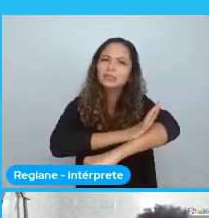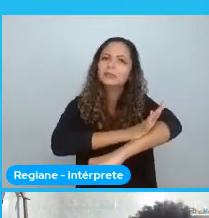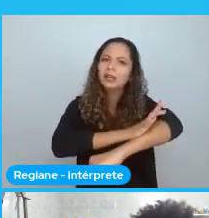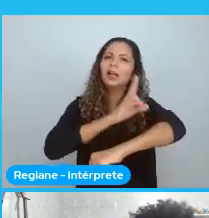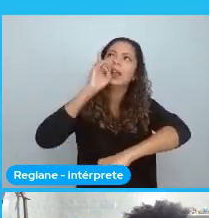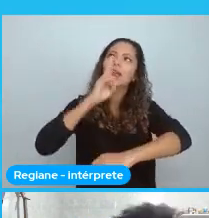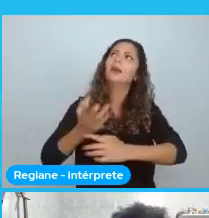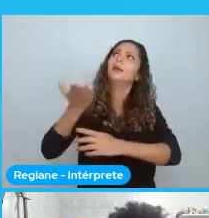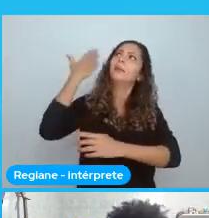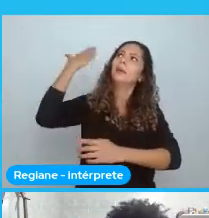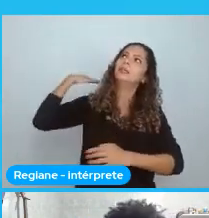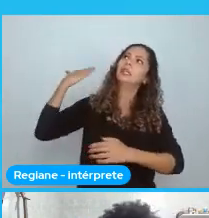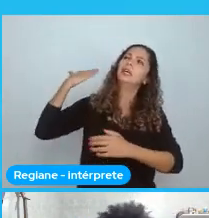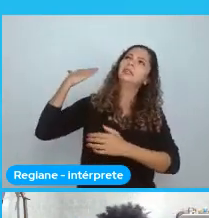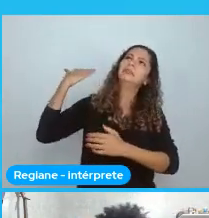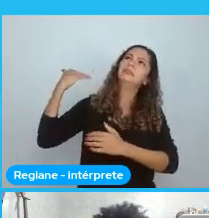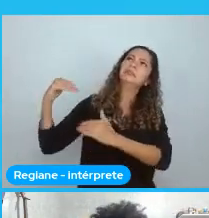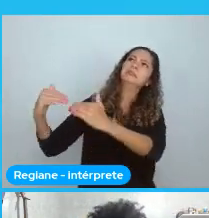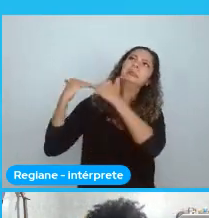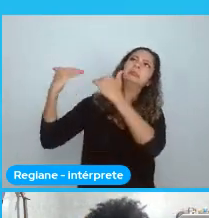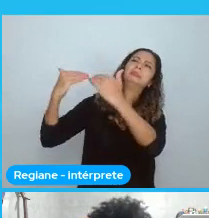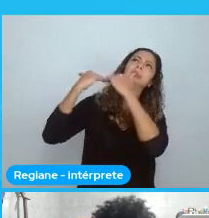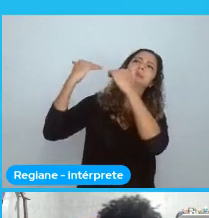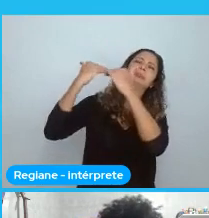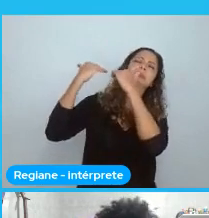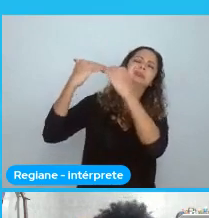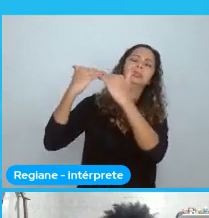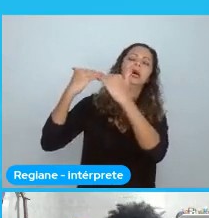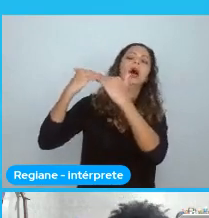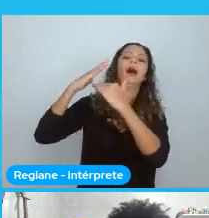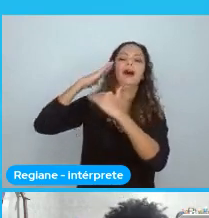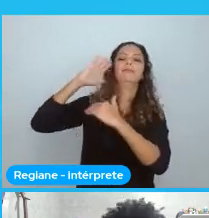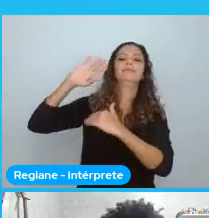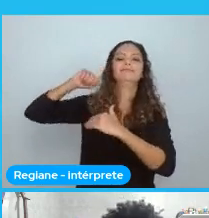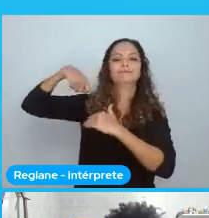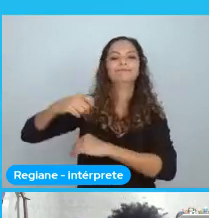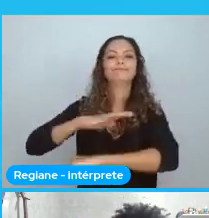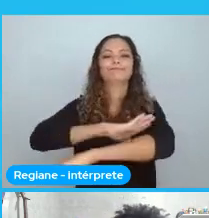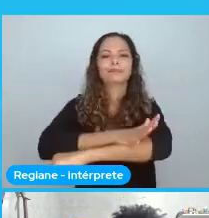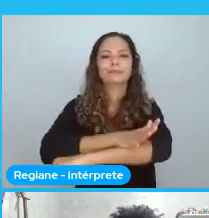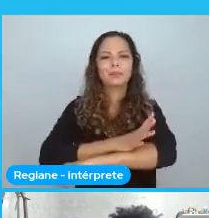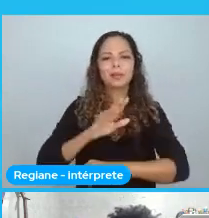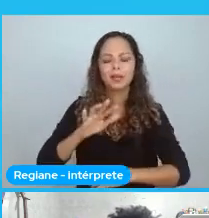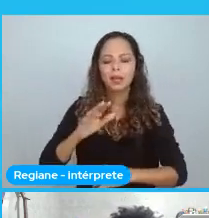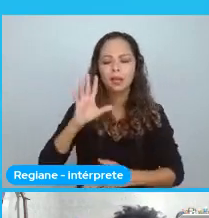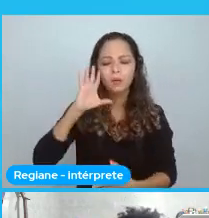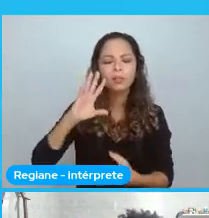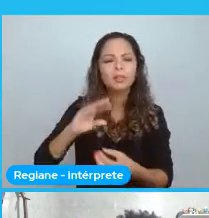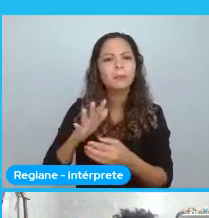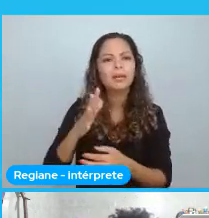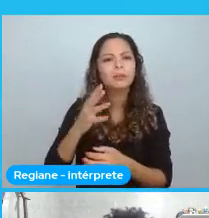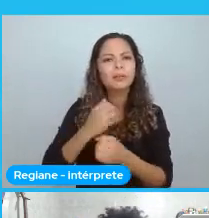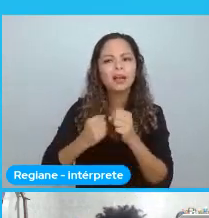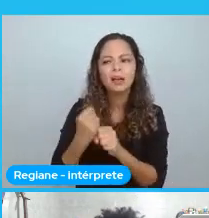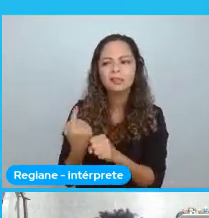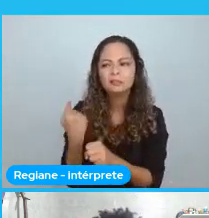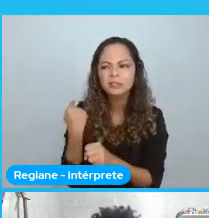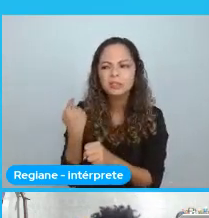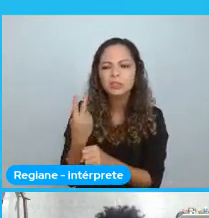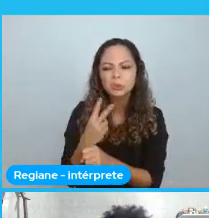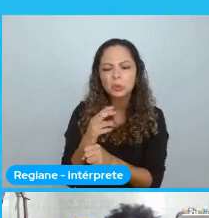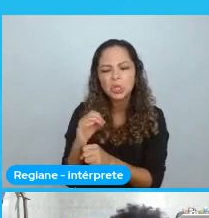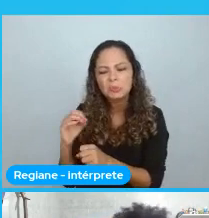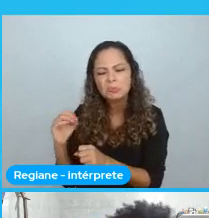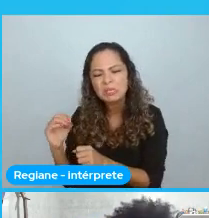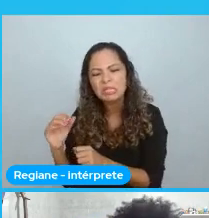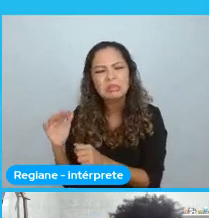sofria. Tinha nome. Não faz muito tempo. Dois mil e um pouquinho. aí. Aí você pode pensar. Nossa. Por quê? Mas no